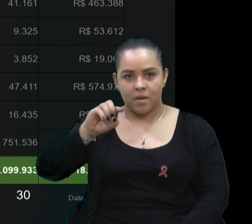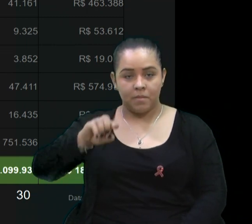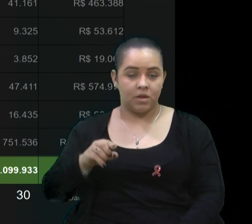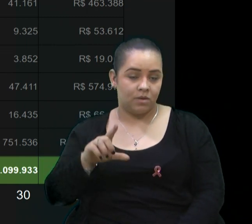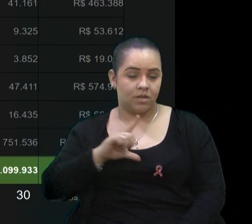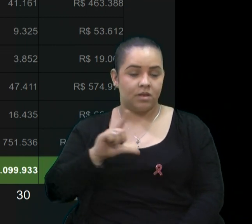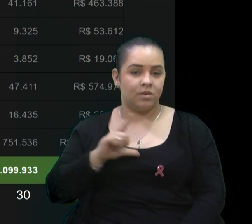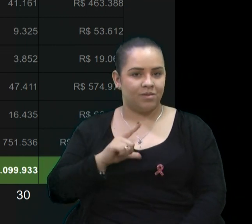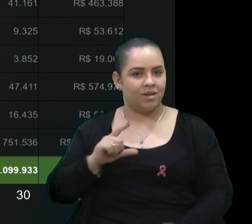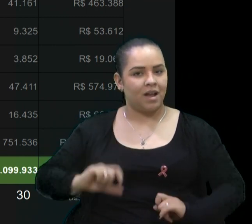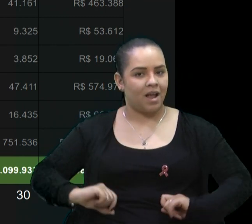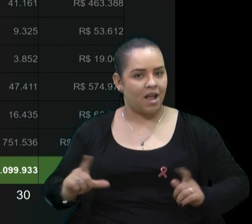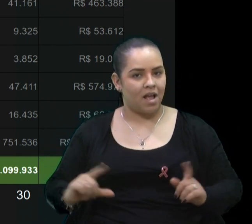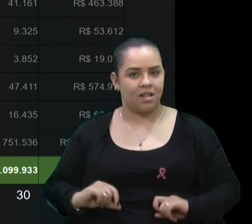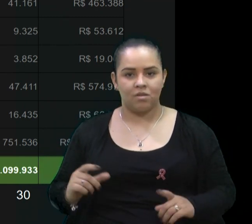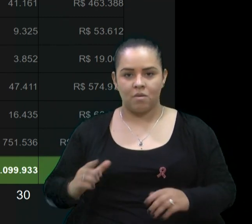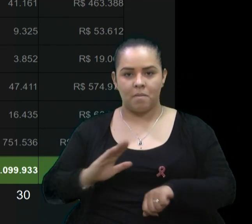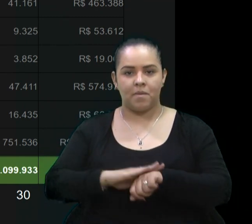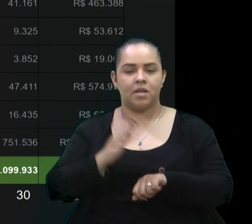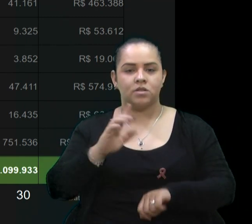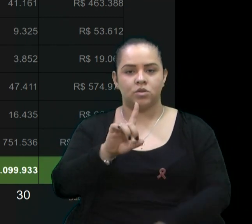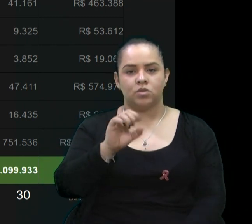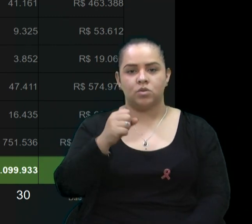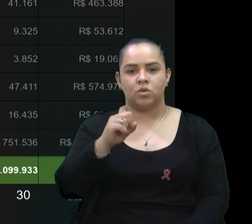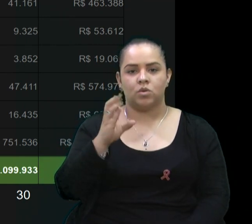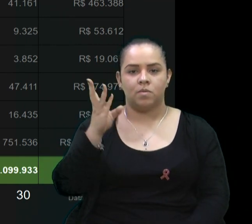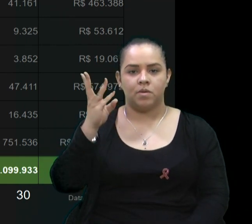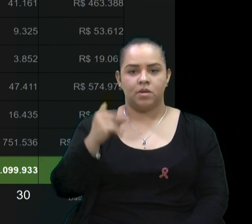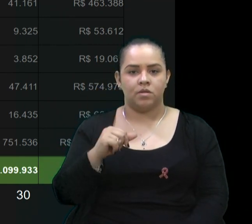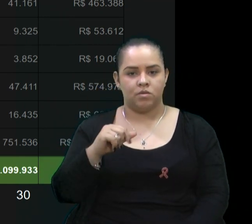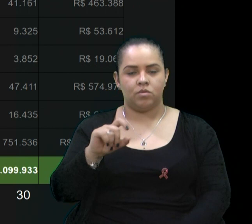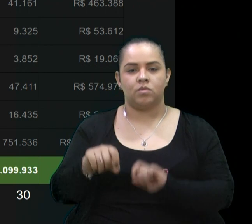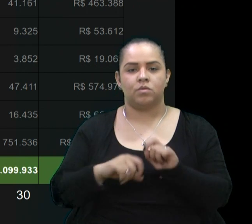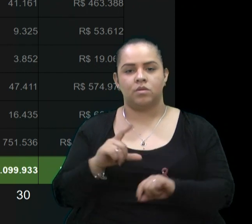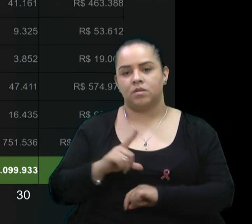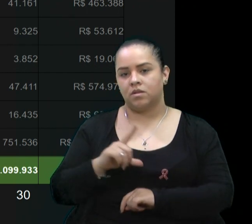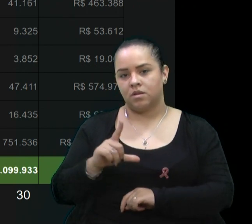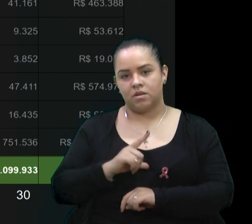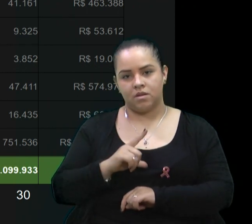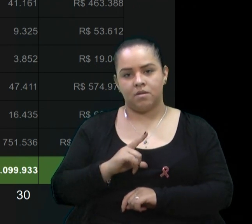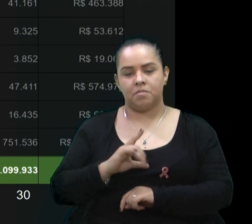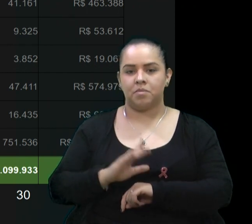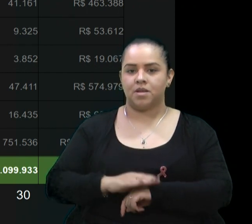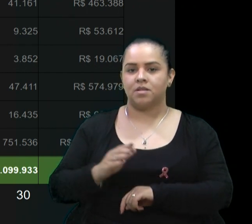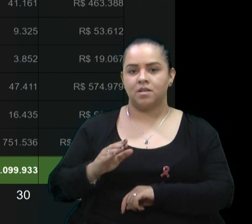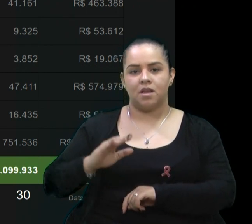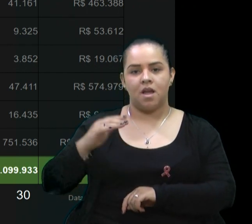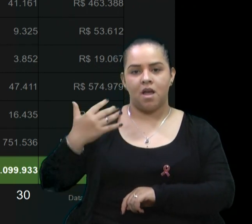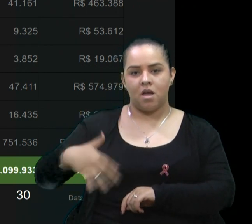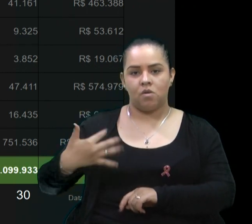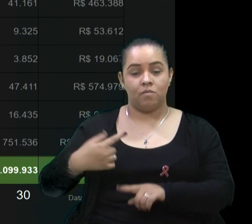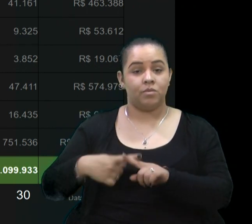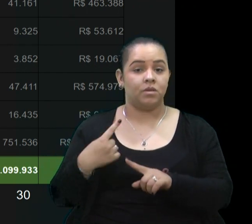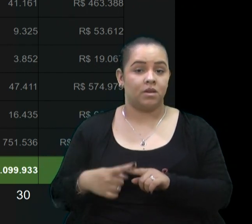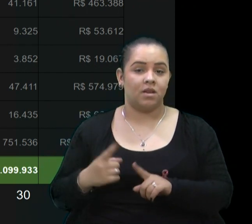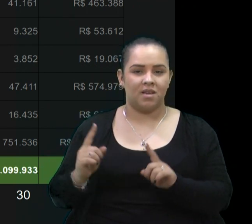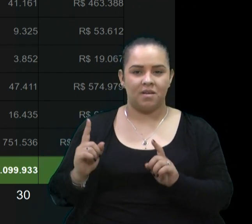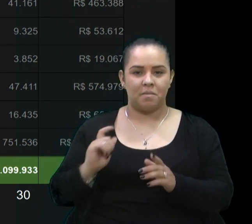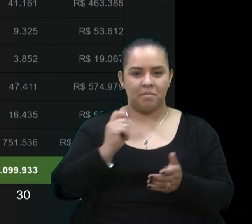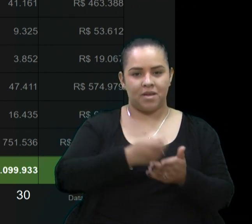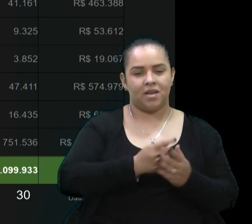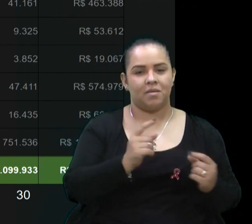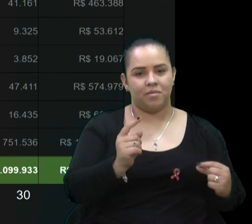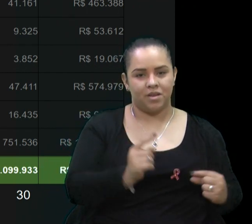expressivo também de 18 milhões. Aqui, gasto também, ele não é tão alto o valor investido, porque os procedimentos, eles custam mais barato.